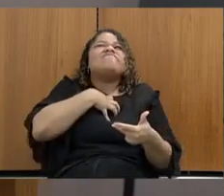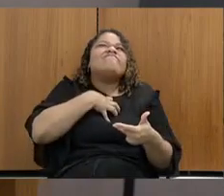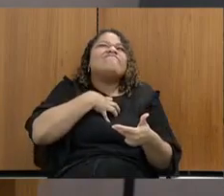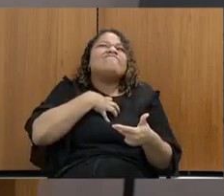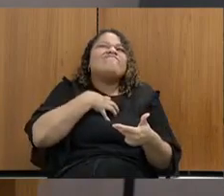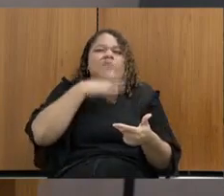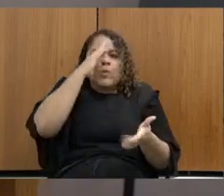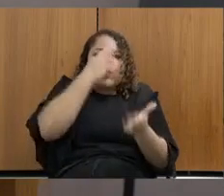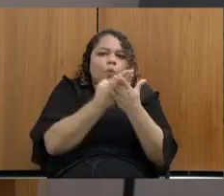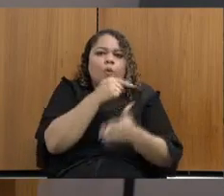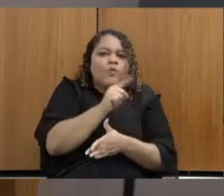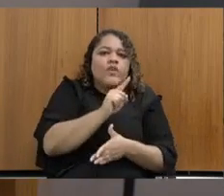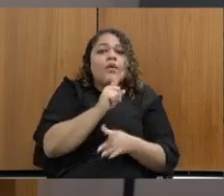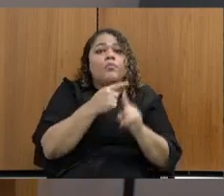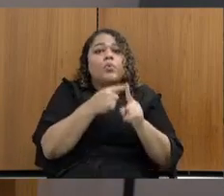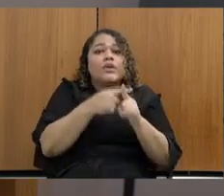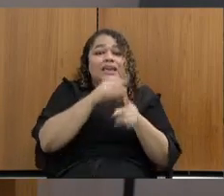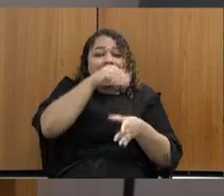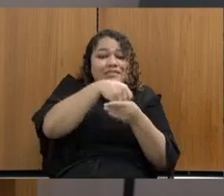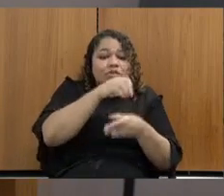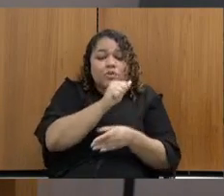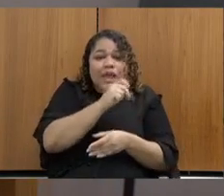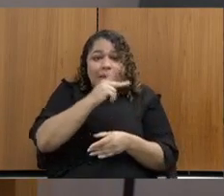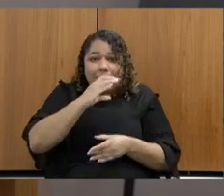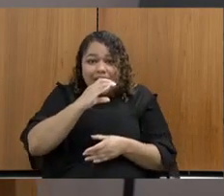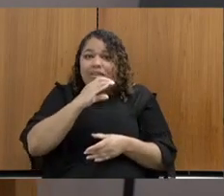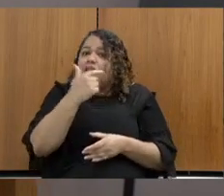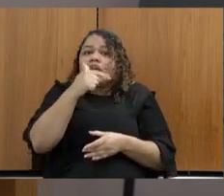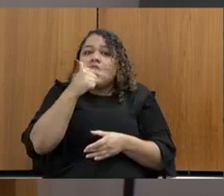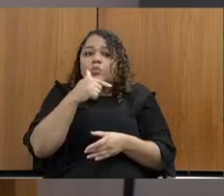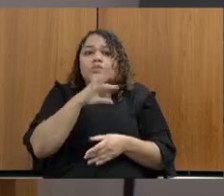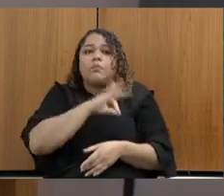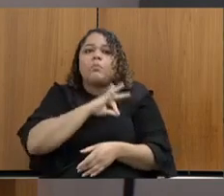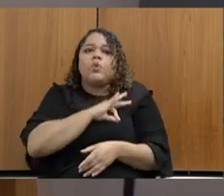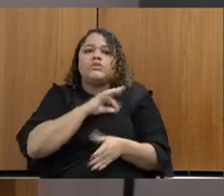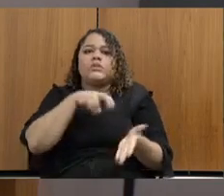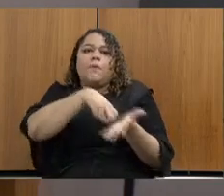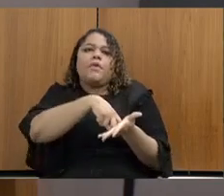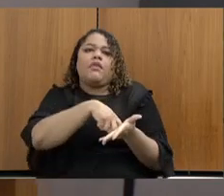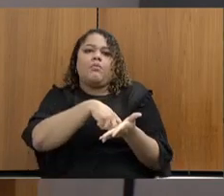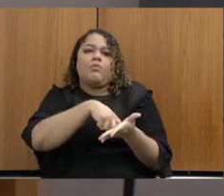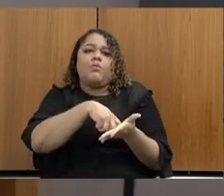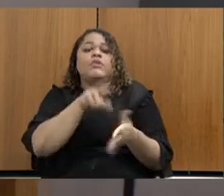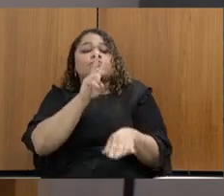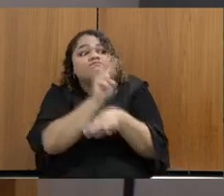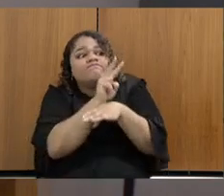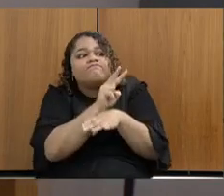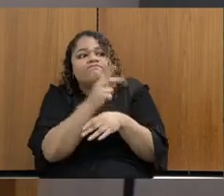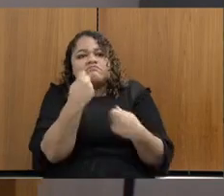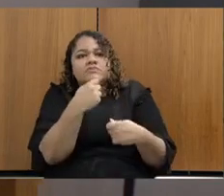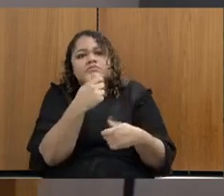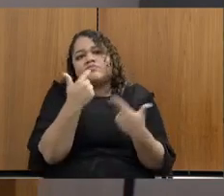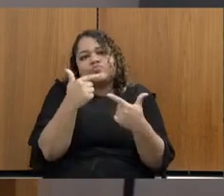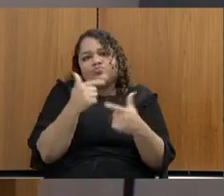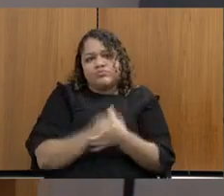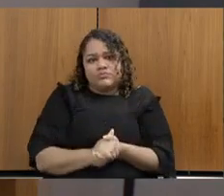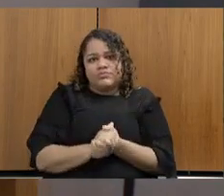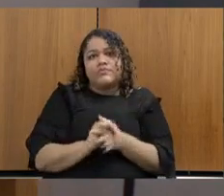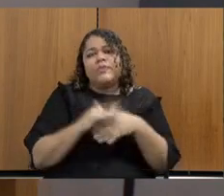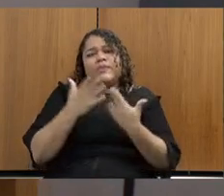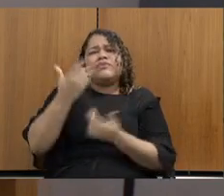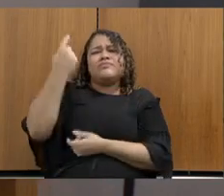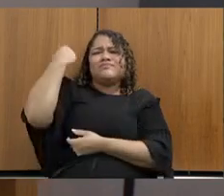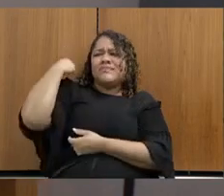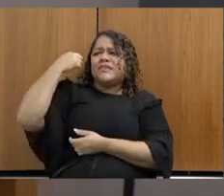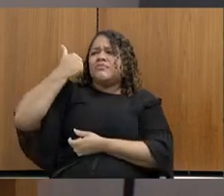tenho policial penal, então não existe a vigilância necessária, então hoje nós vivemos, desde 79, deputado, quando surgiu o Comando Vermelho e a